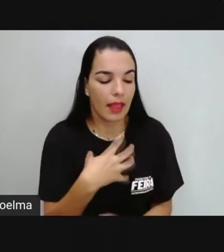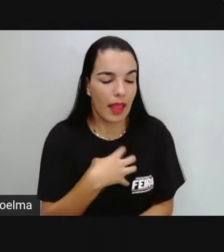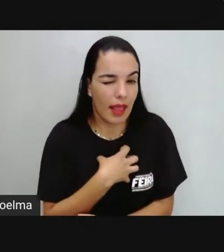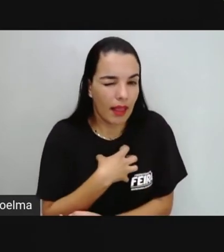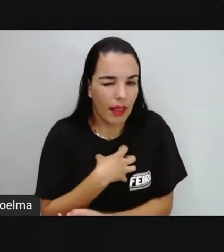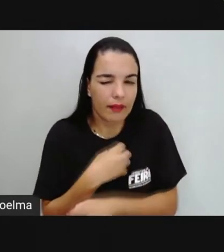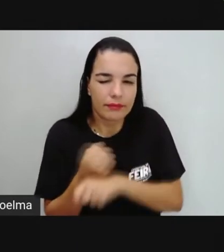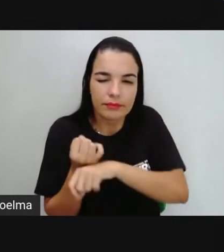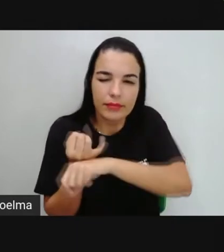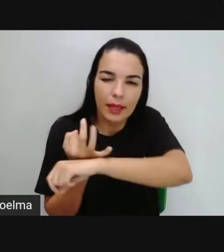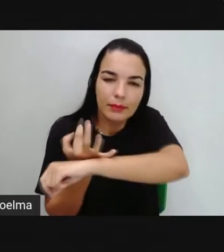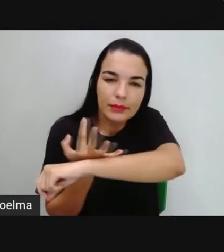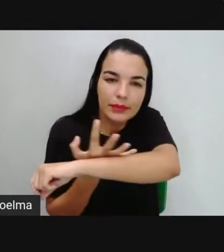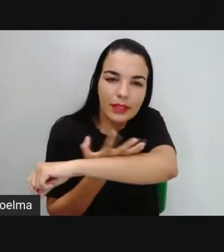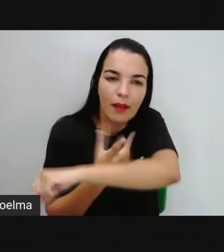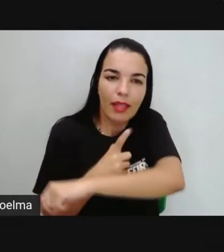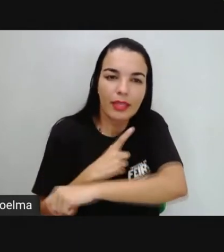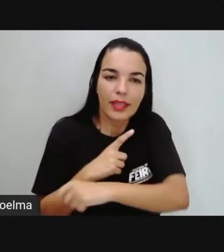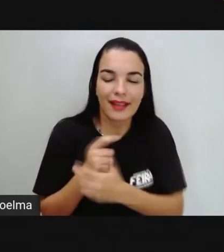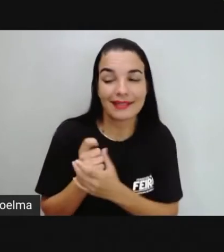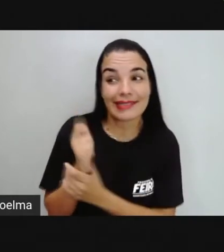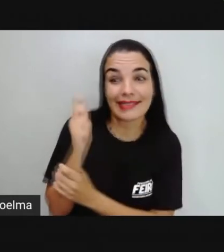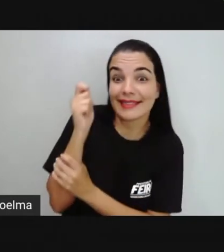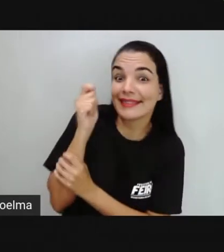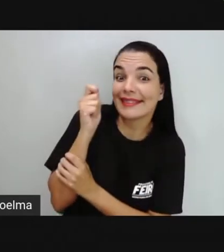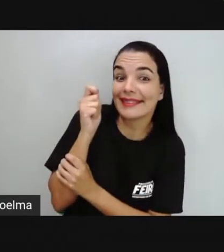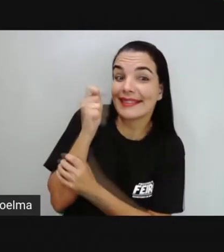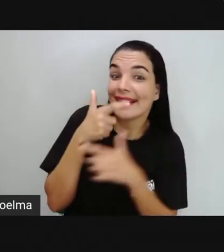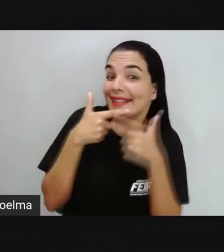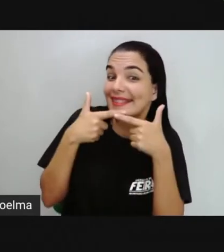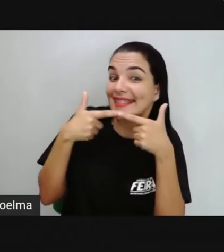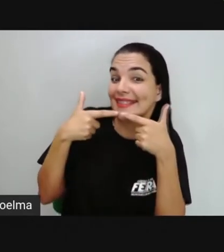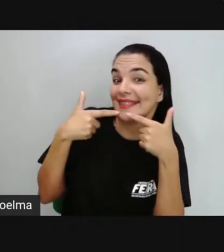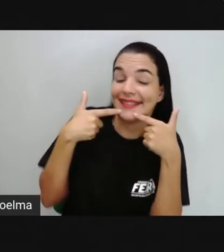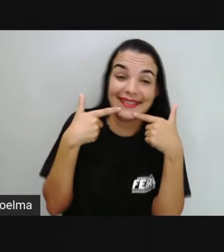tem uma plaquinha. Vocês se sentem felizes?